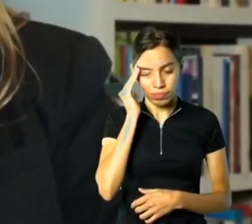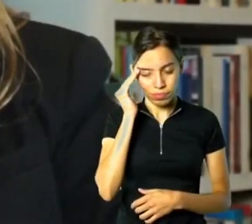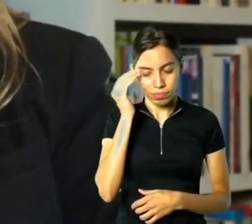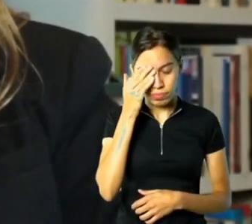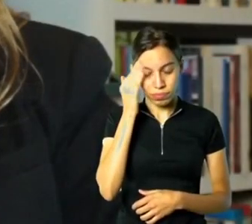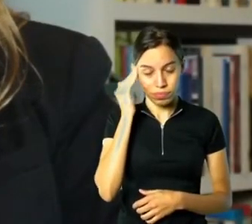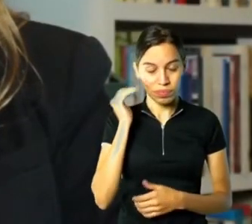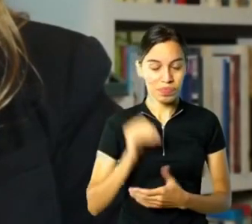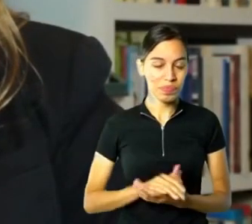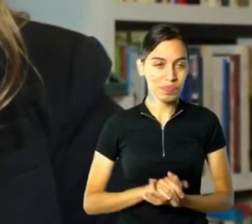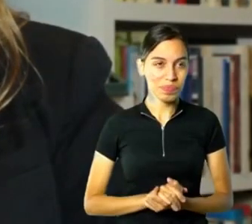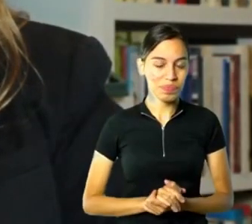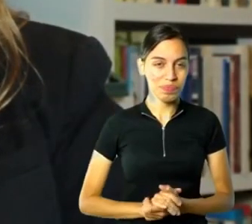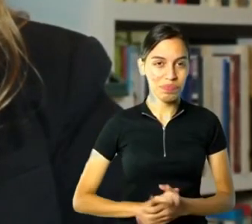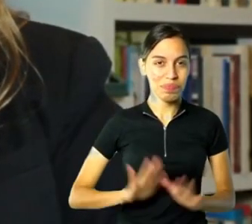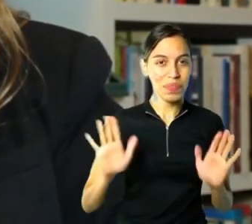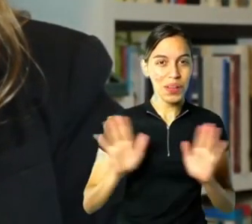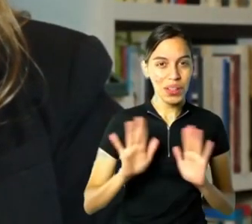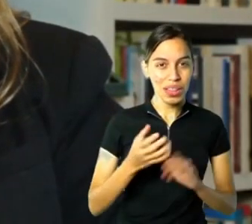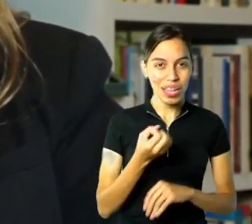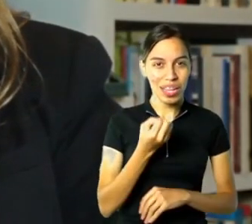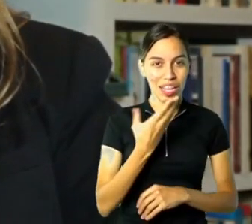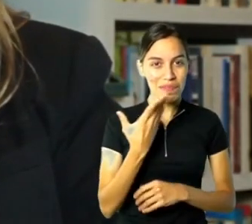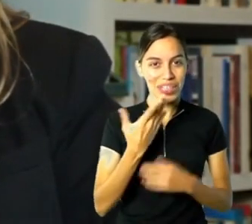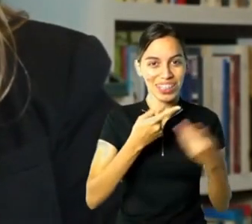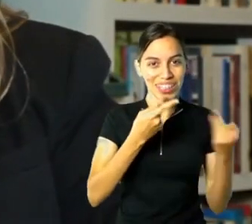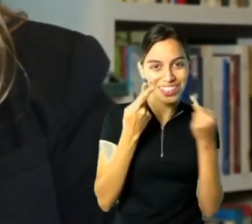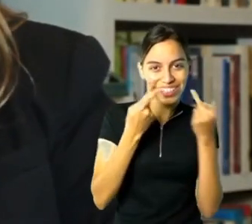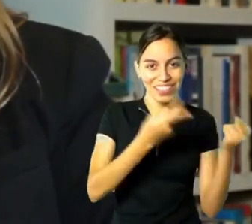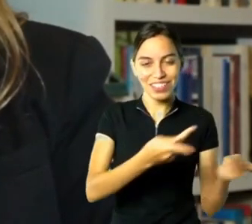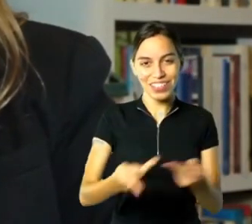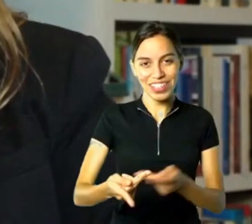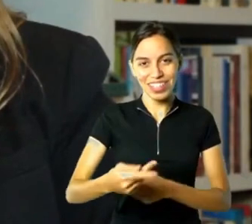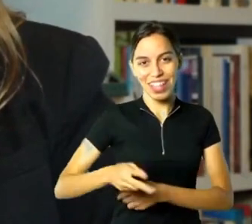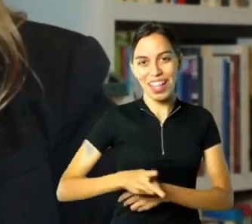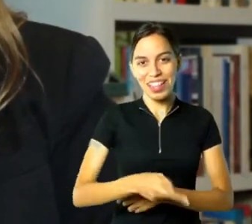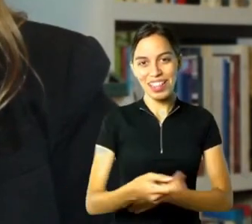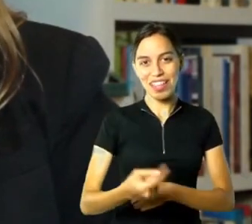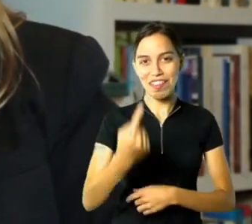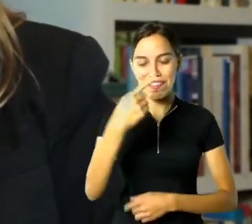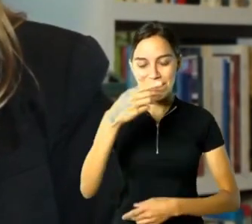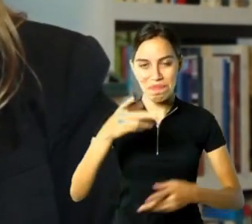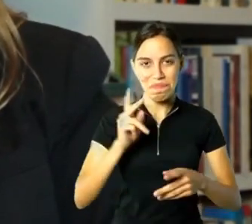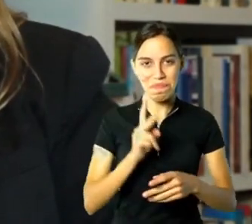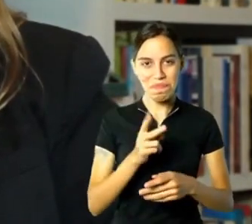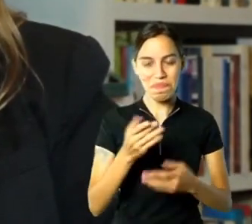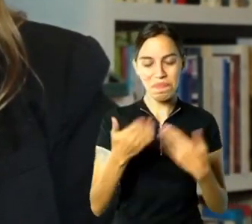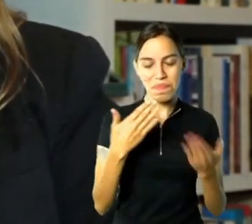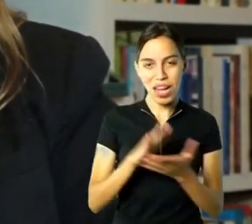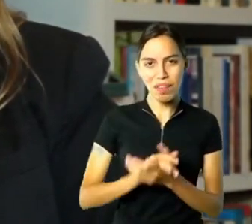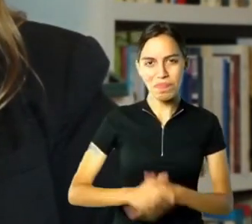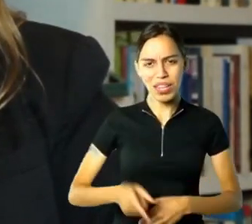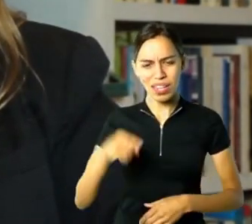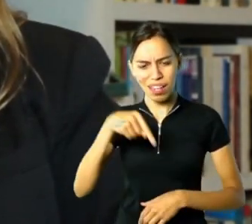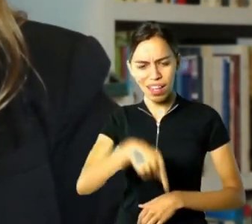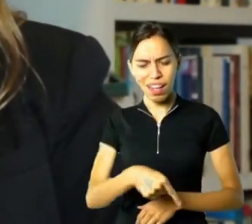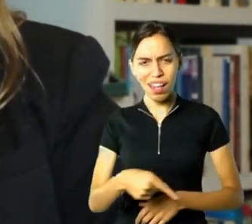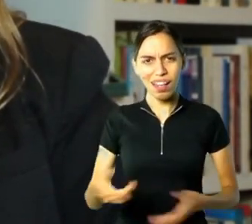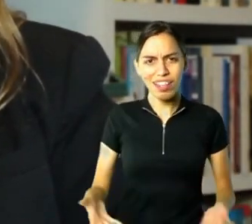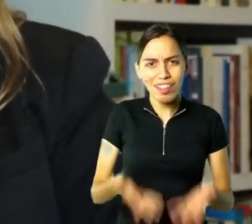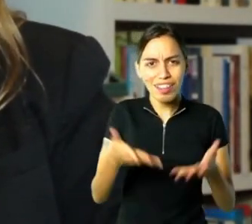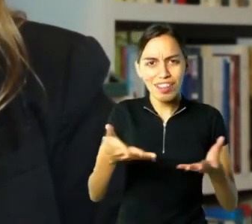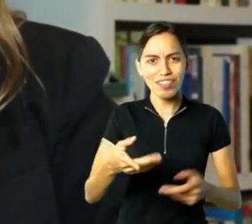Olá, bem-vindos ao Sempre um Papo, este projeto de incentivo ao ato da leitura criado há 36 anos pelo